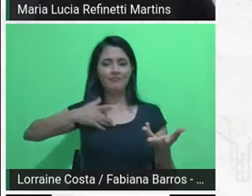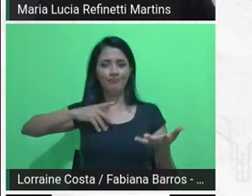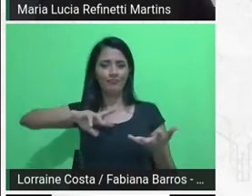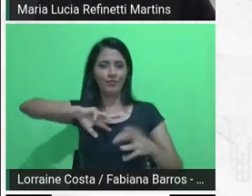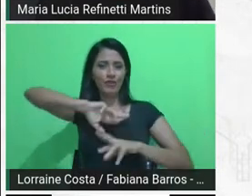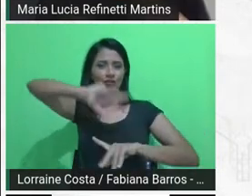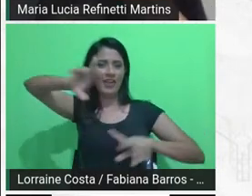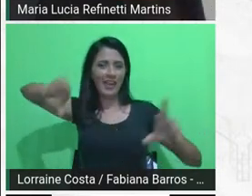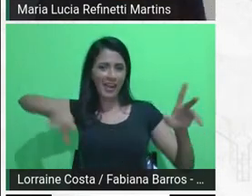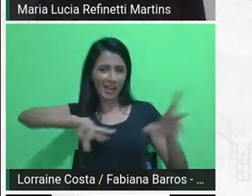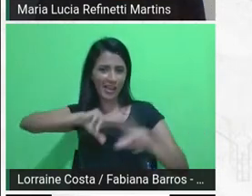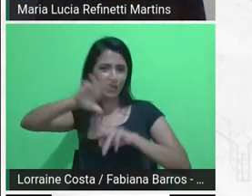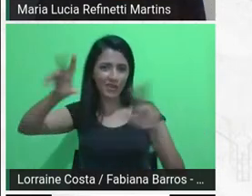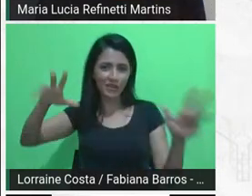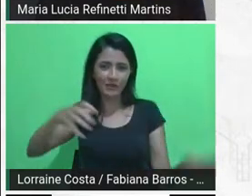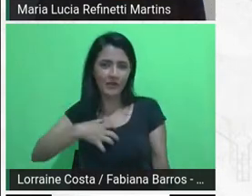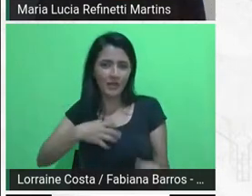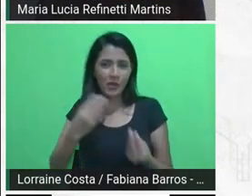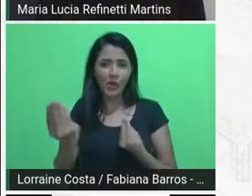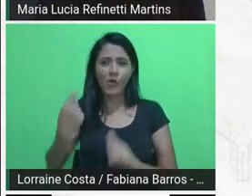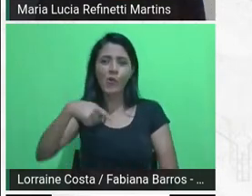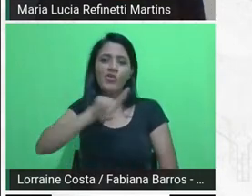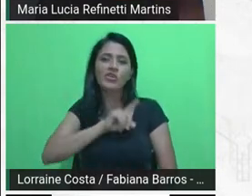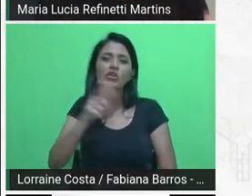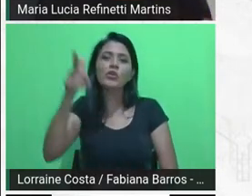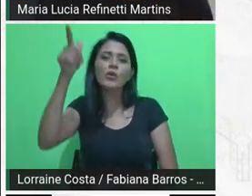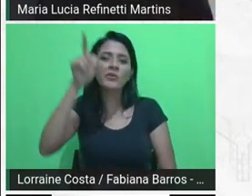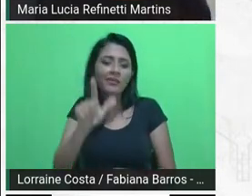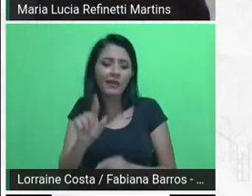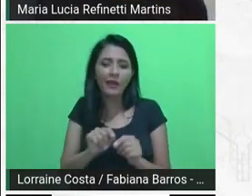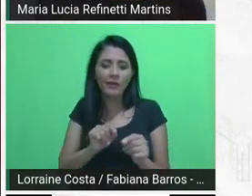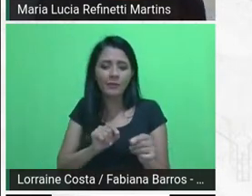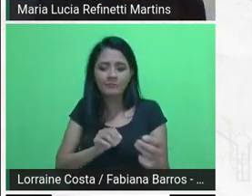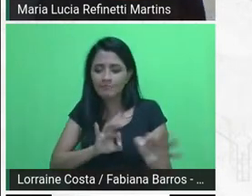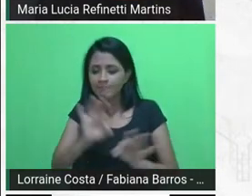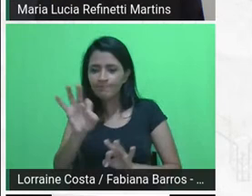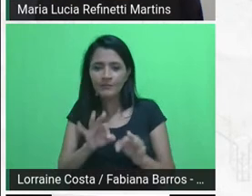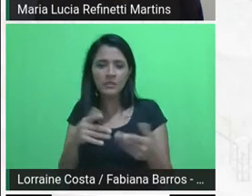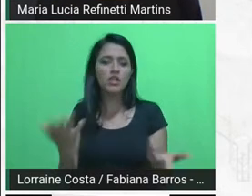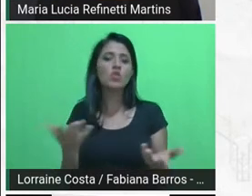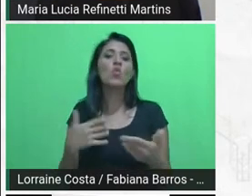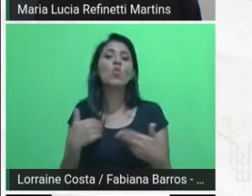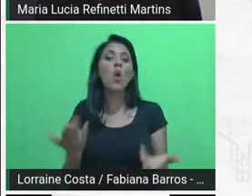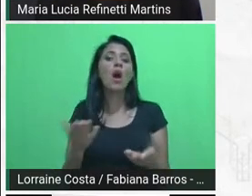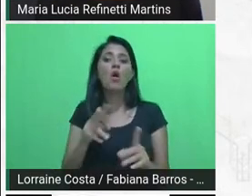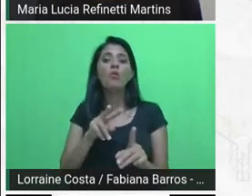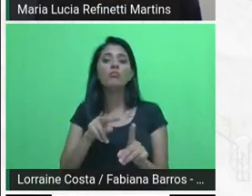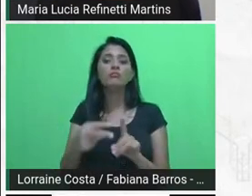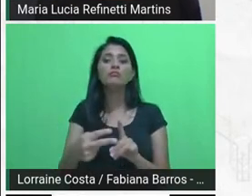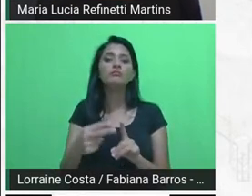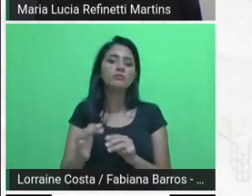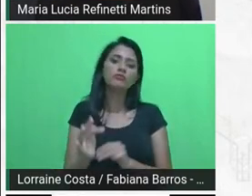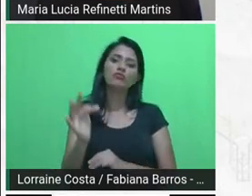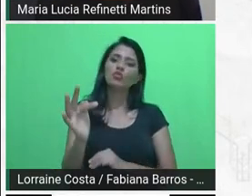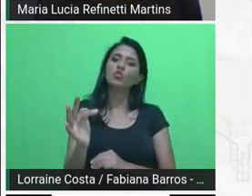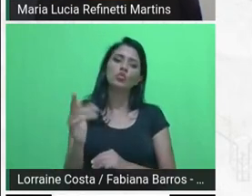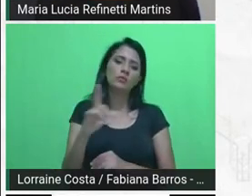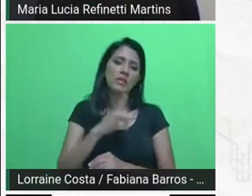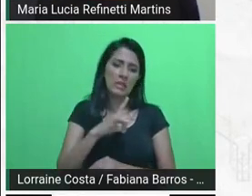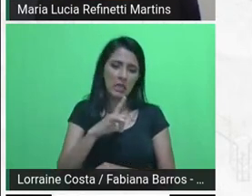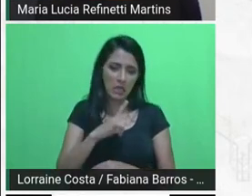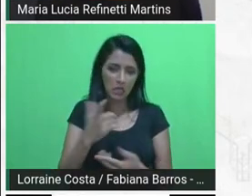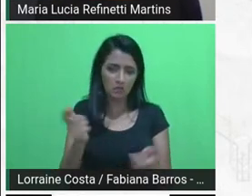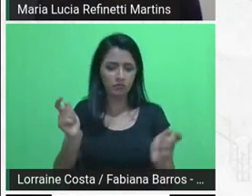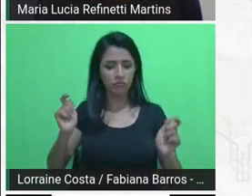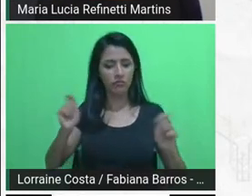é que a gente opera e quais são as perspectivas para que se tenha condições